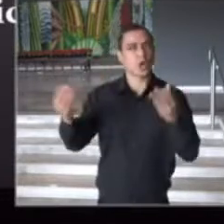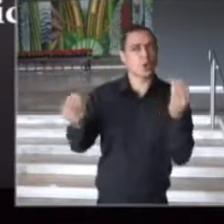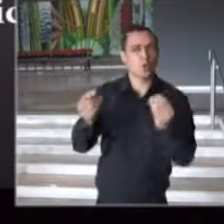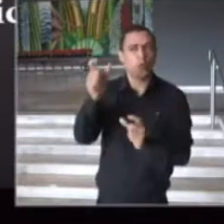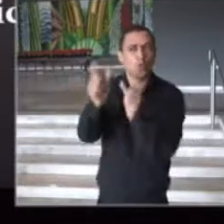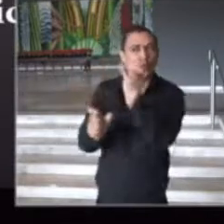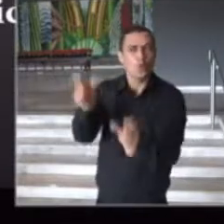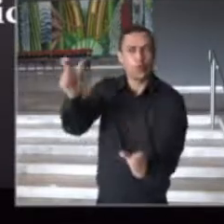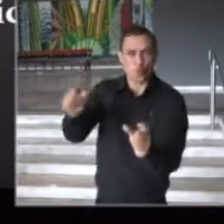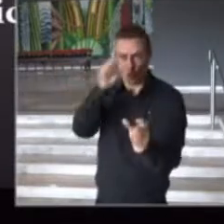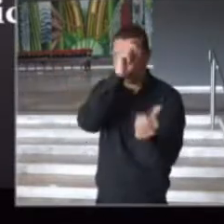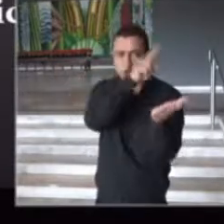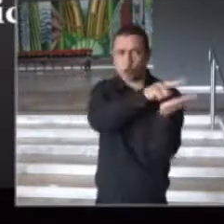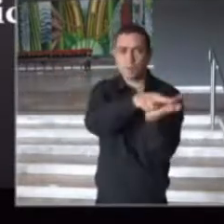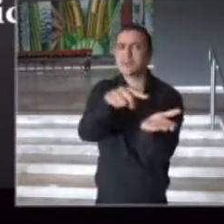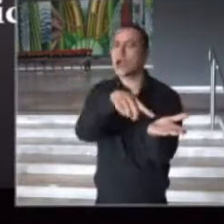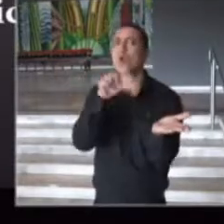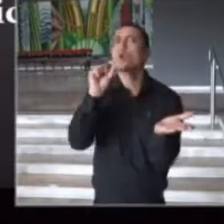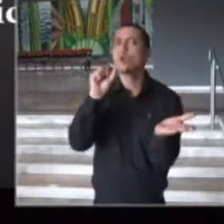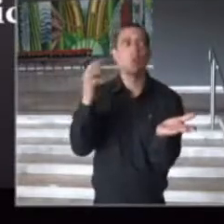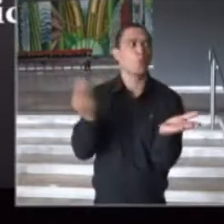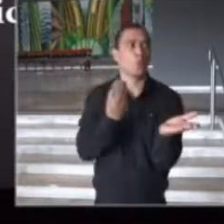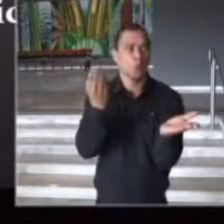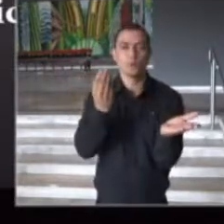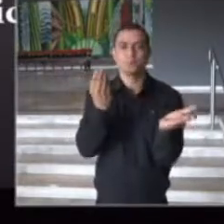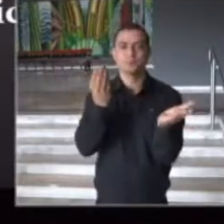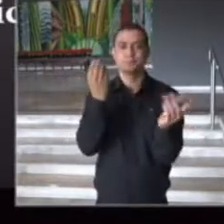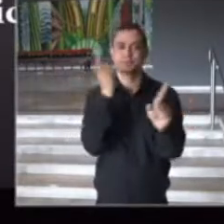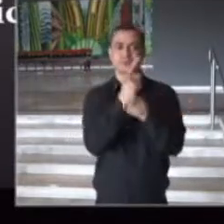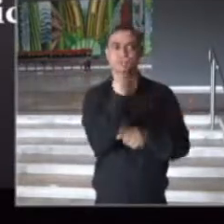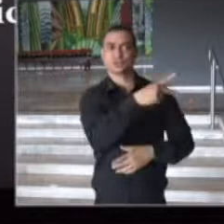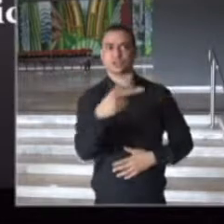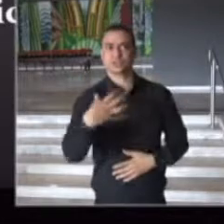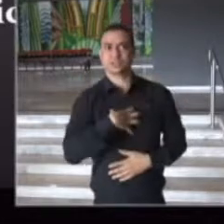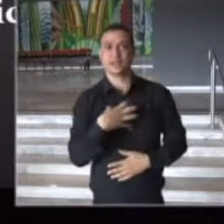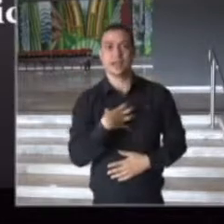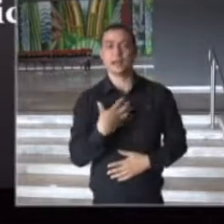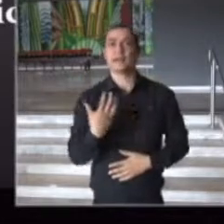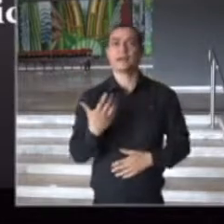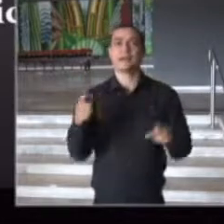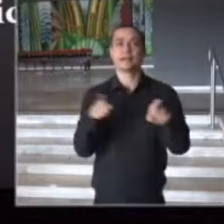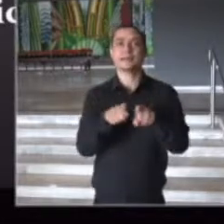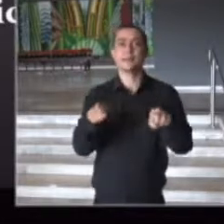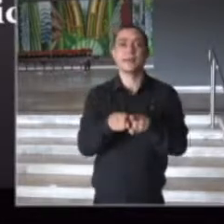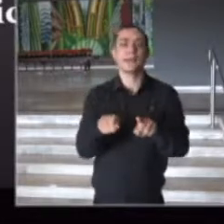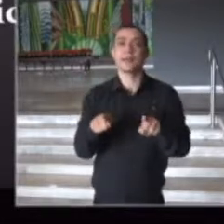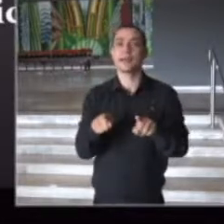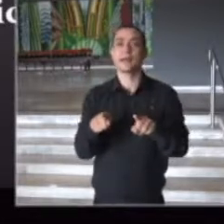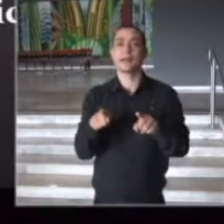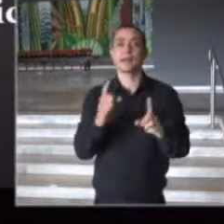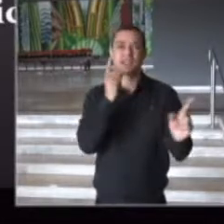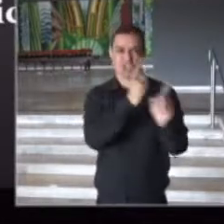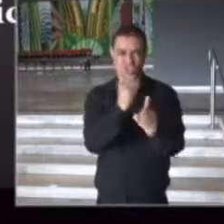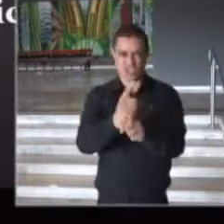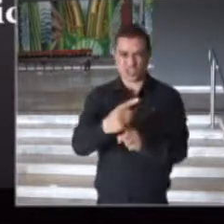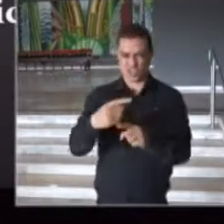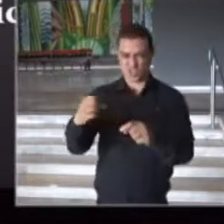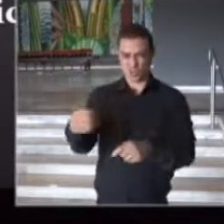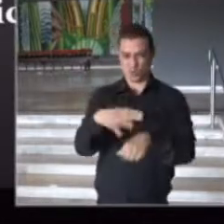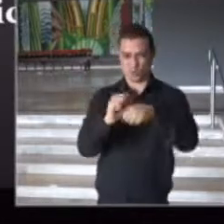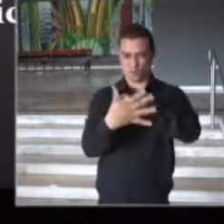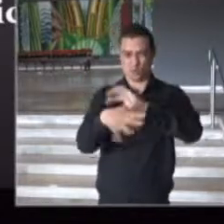pacientes que estão internando, do perfil dos pacientes que são identificados como novos casos,